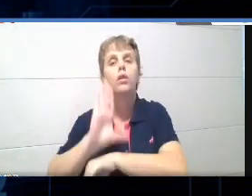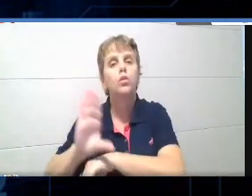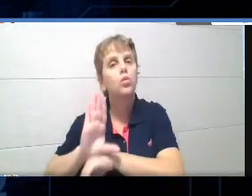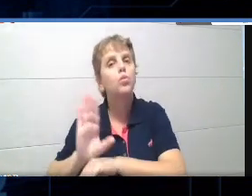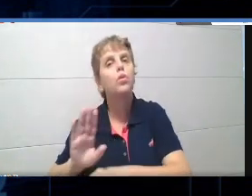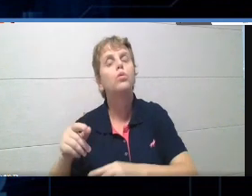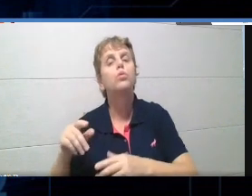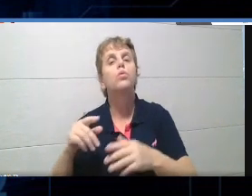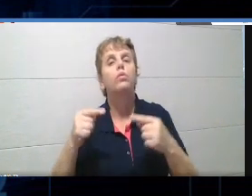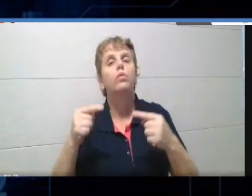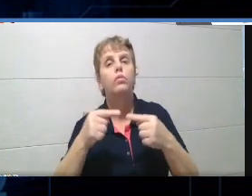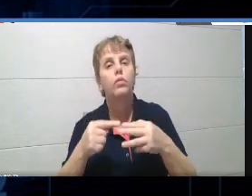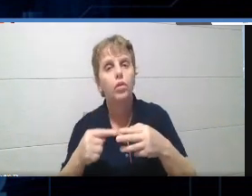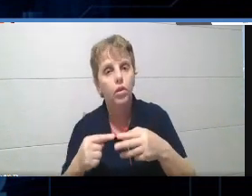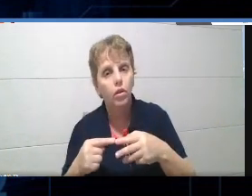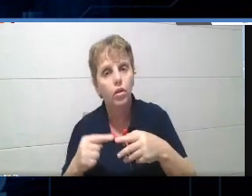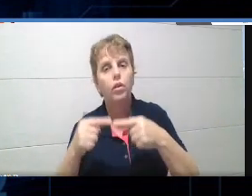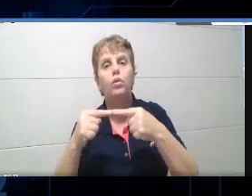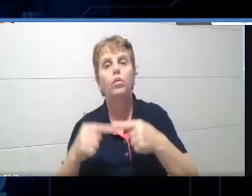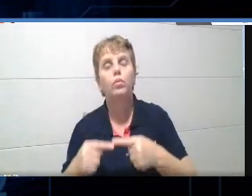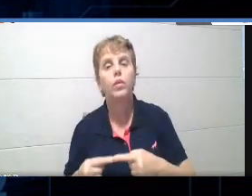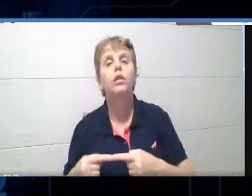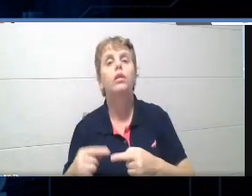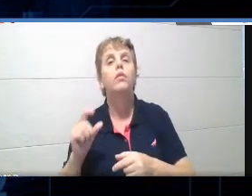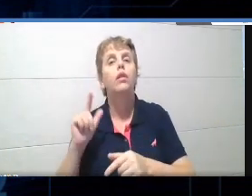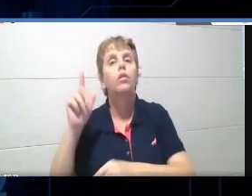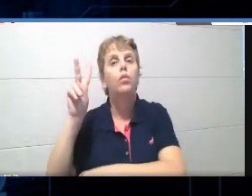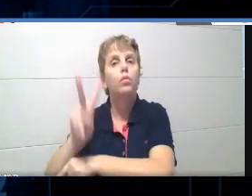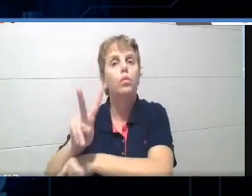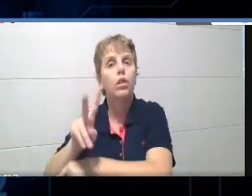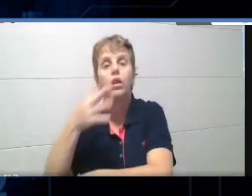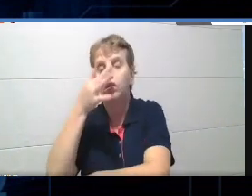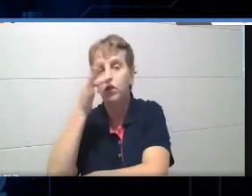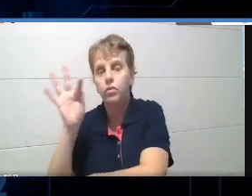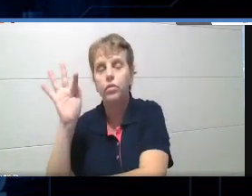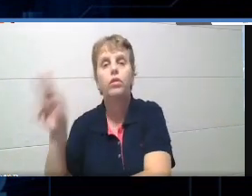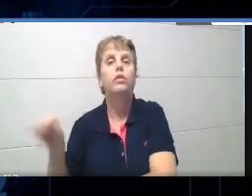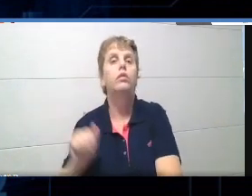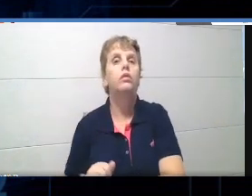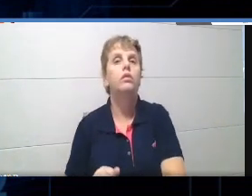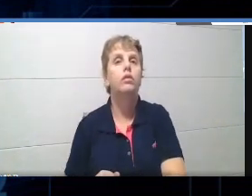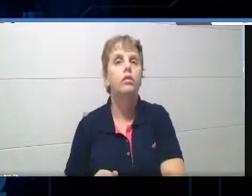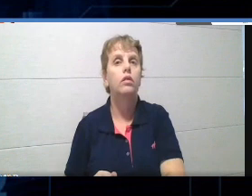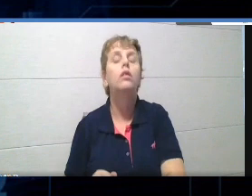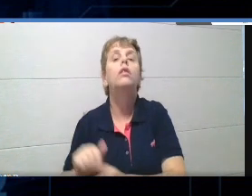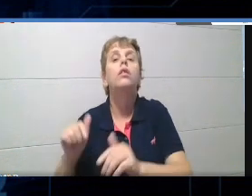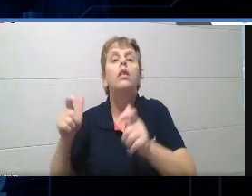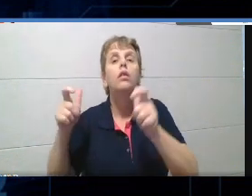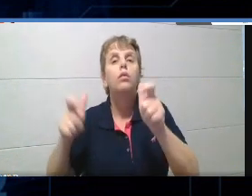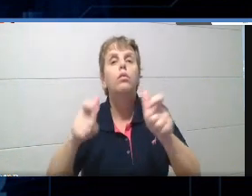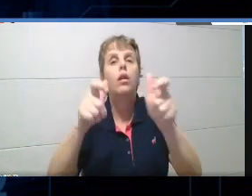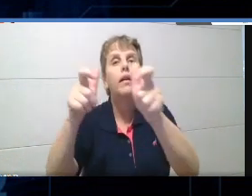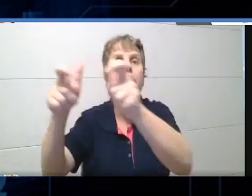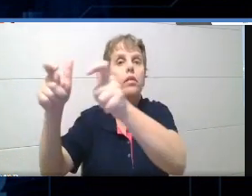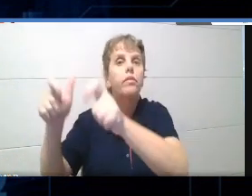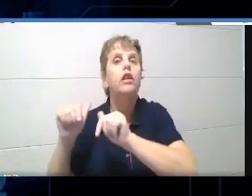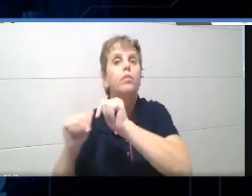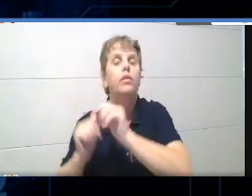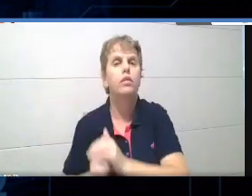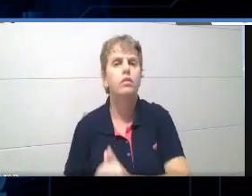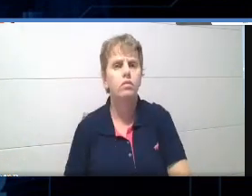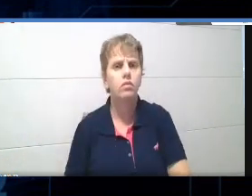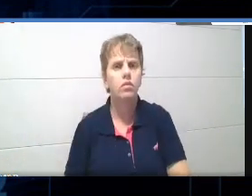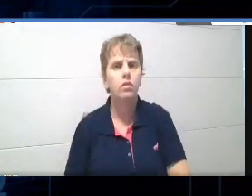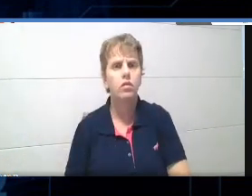quais são os cursos que eu tenho que fazer pra ser um bom jardineiro? Quais são os setores de atuação? O jardineiro vai atuar só em